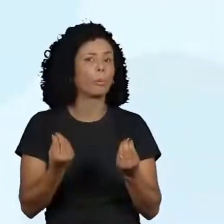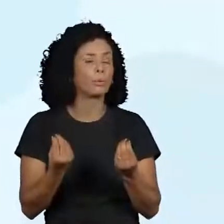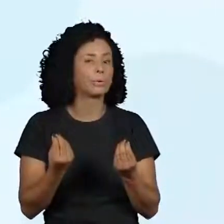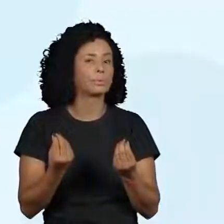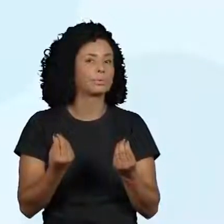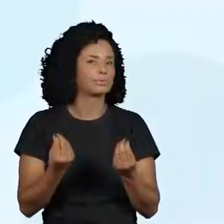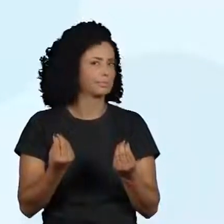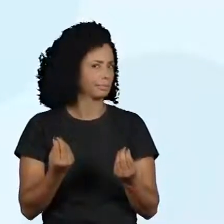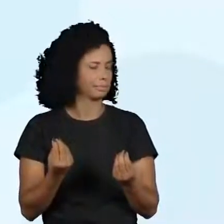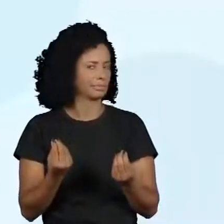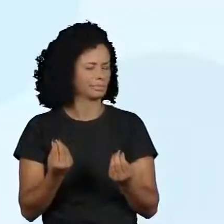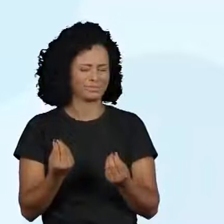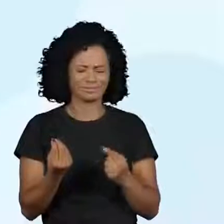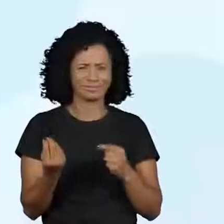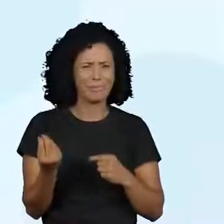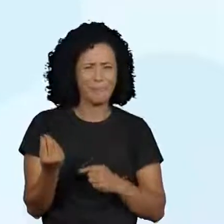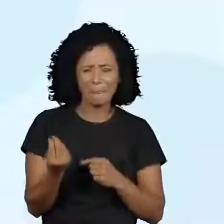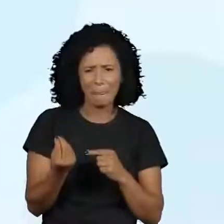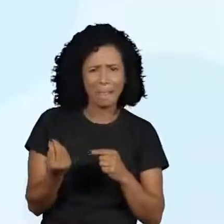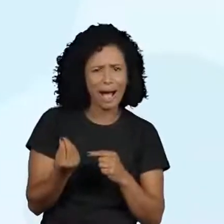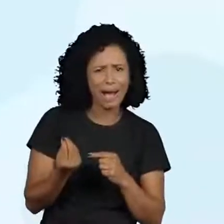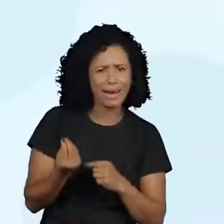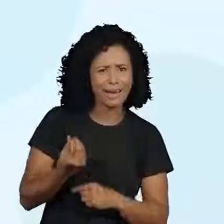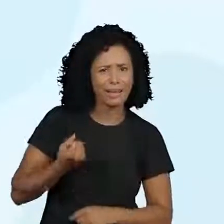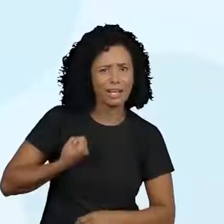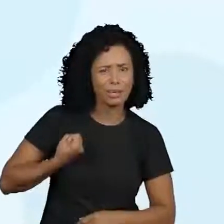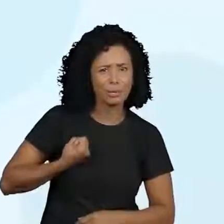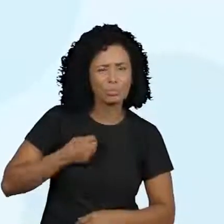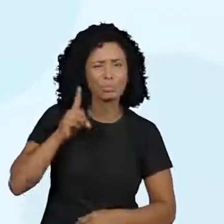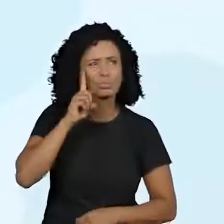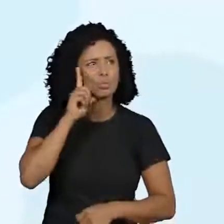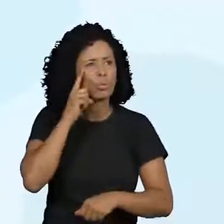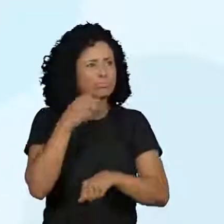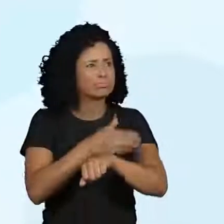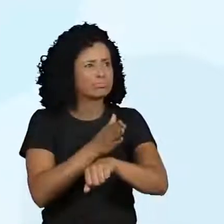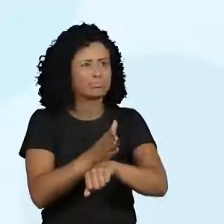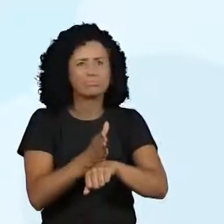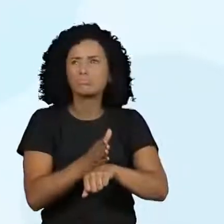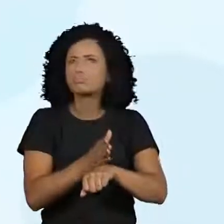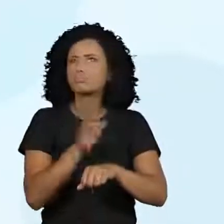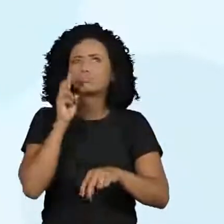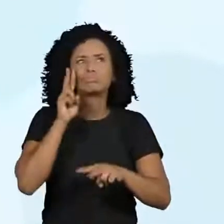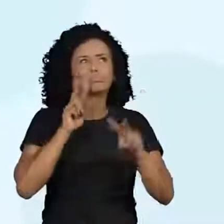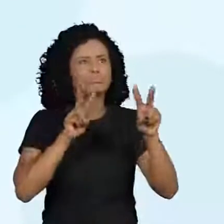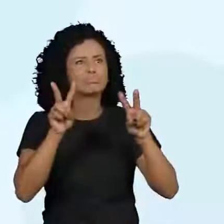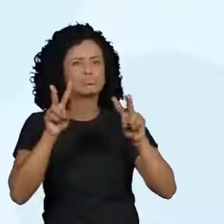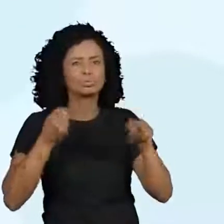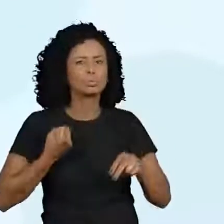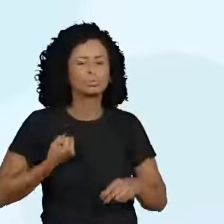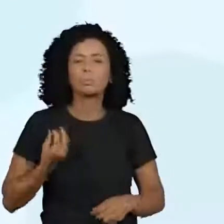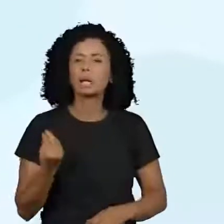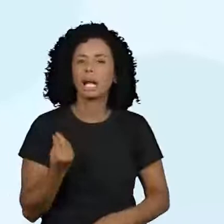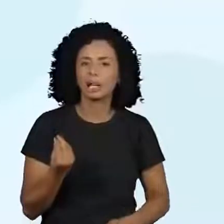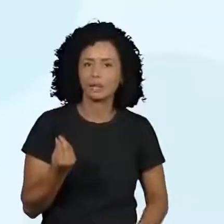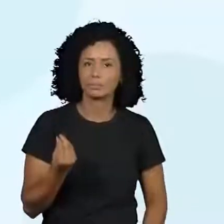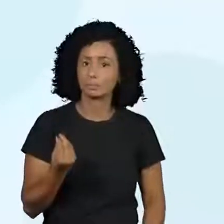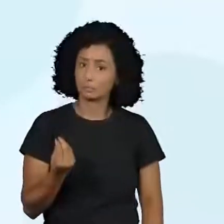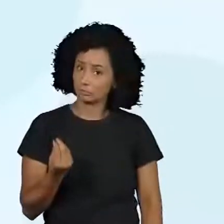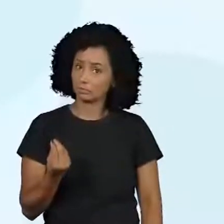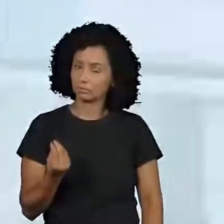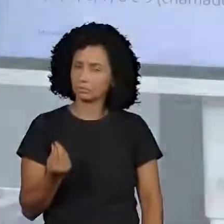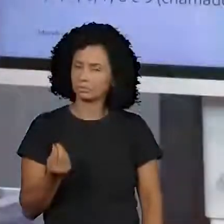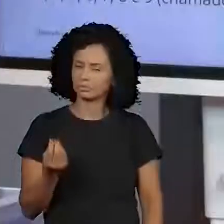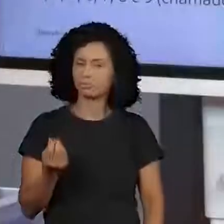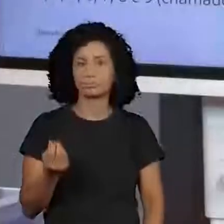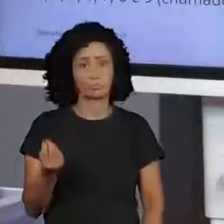Para que a gente usa os números no nosso dia a dia? Então, no nosso dia a dia a gente usa os números